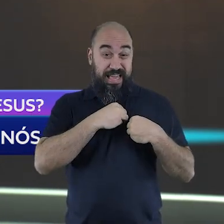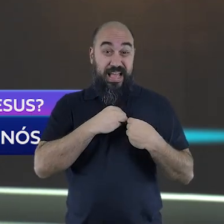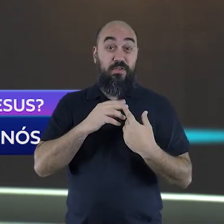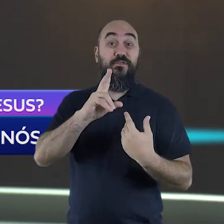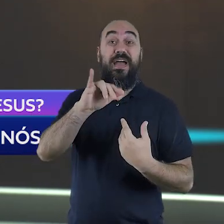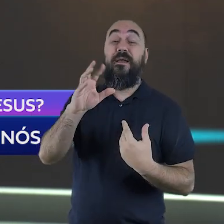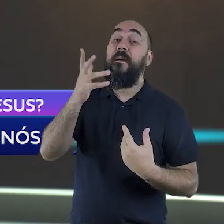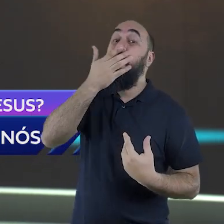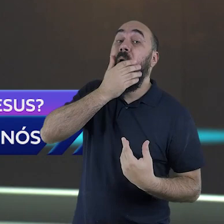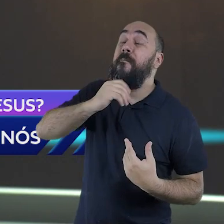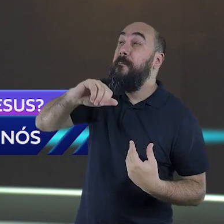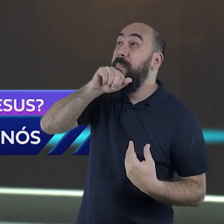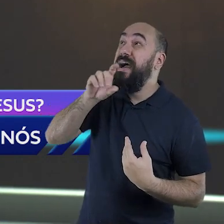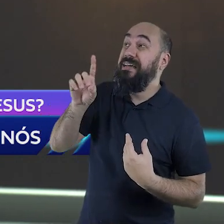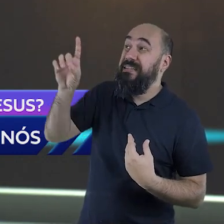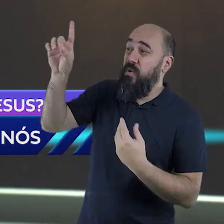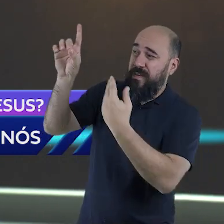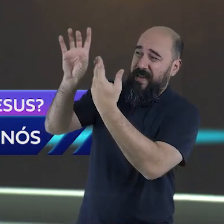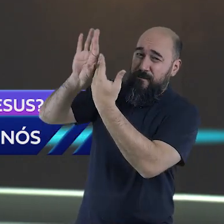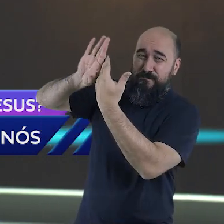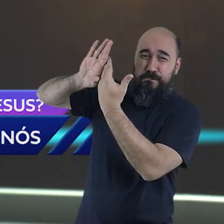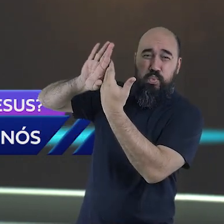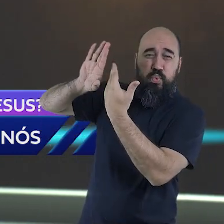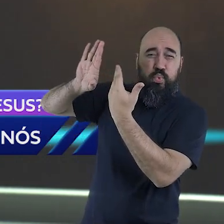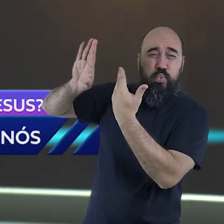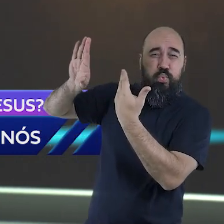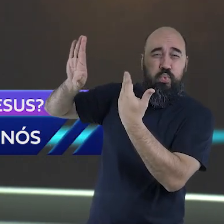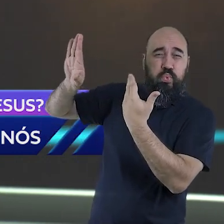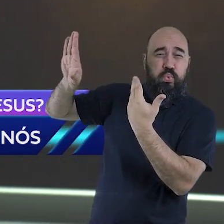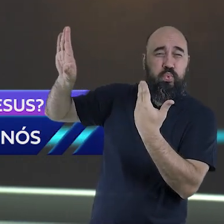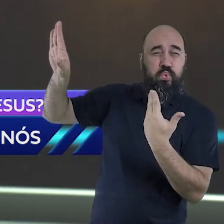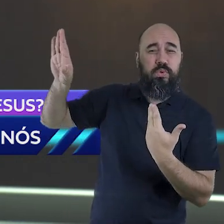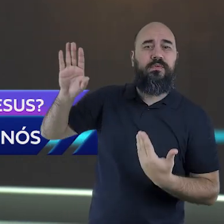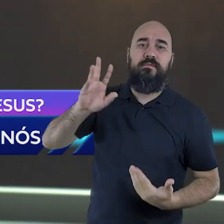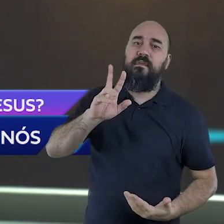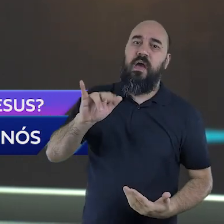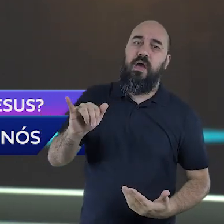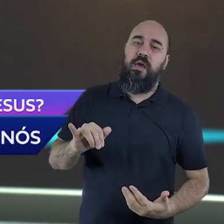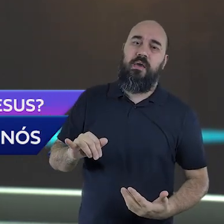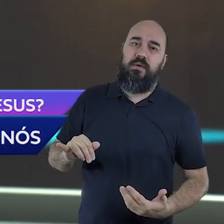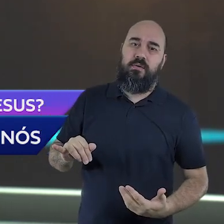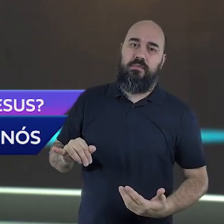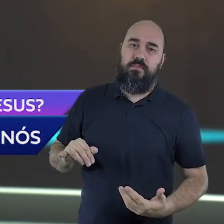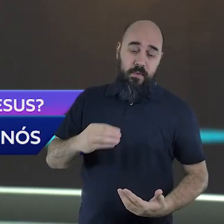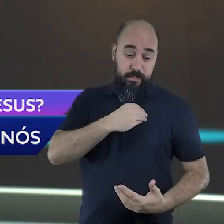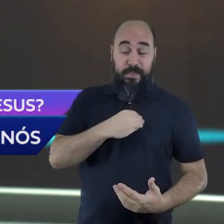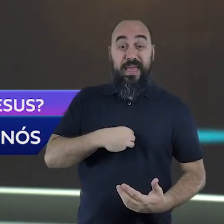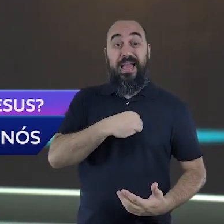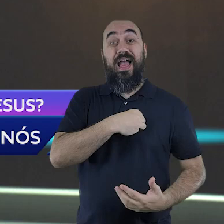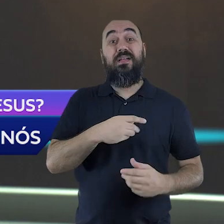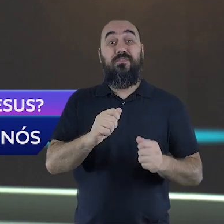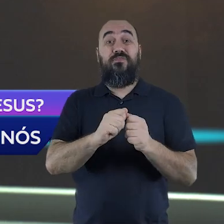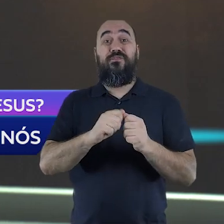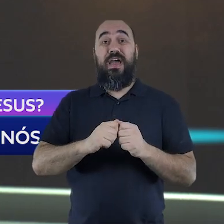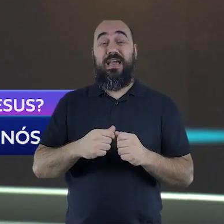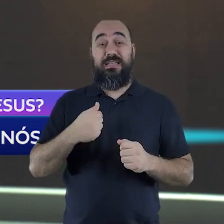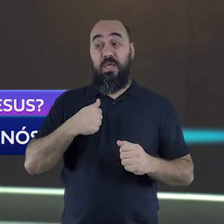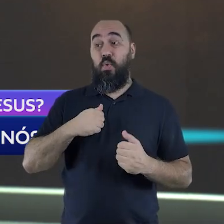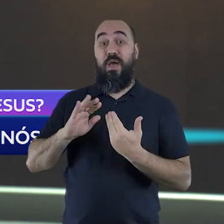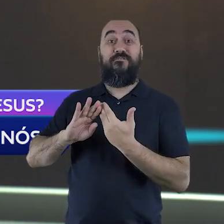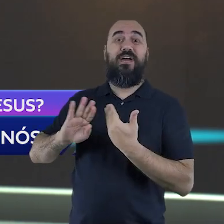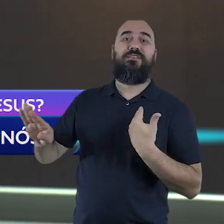do Pai. o pecado é que gera um abismo entre nós e Deus.